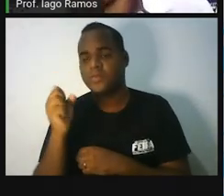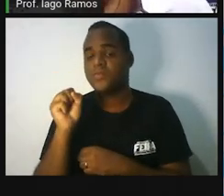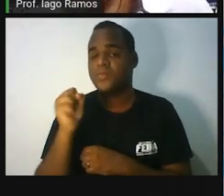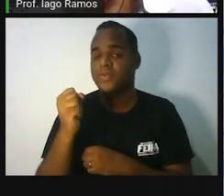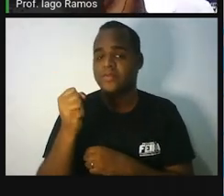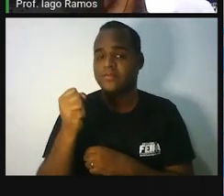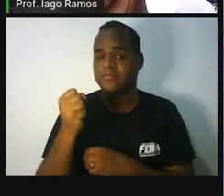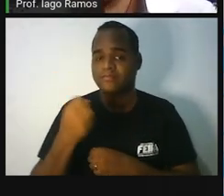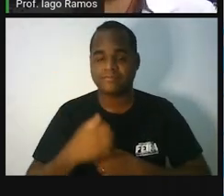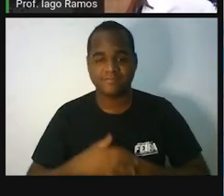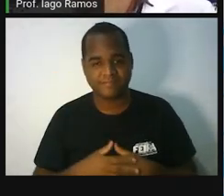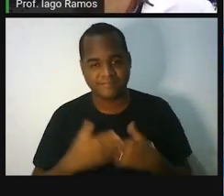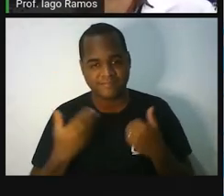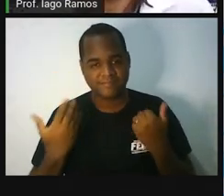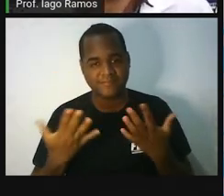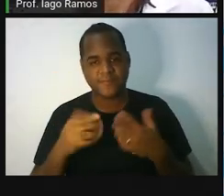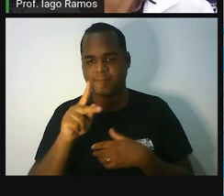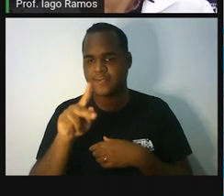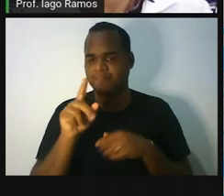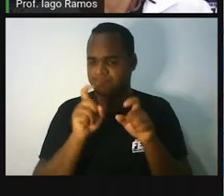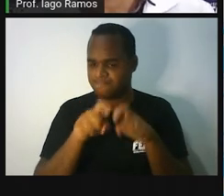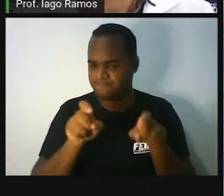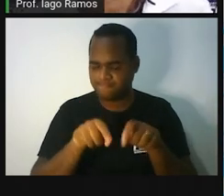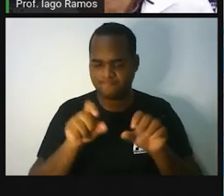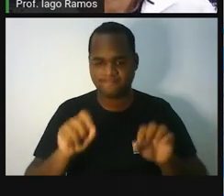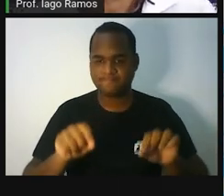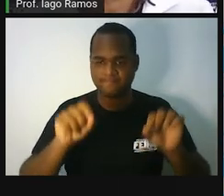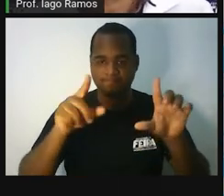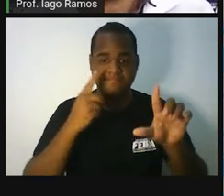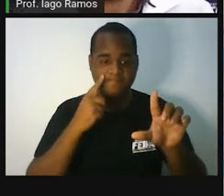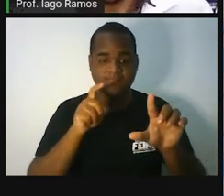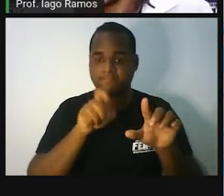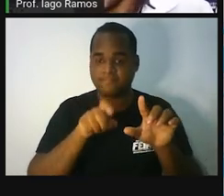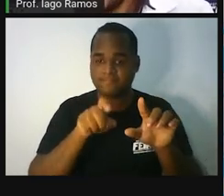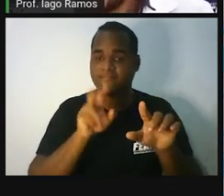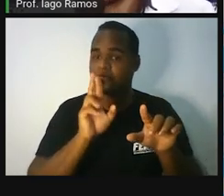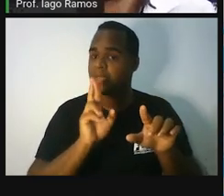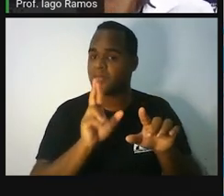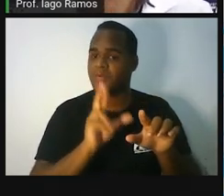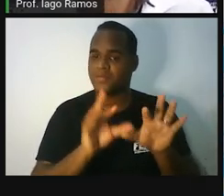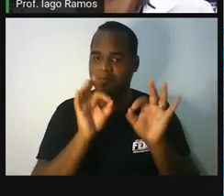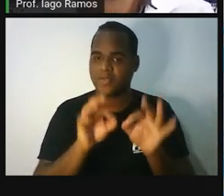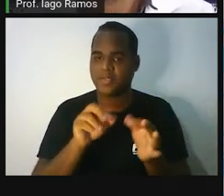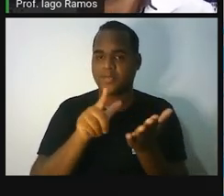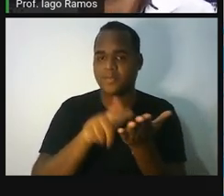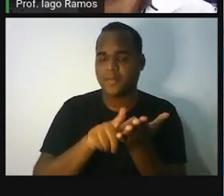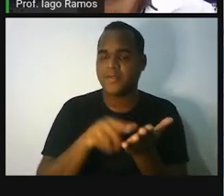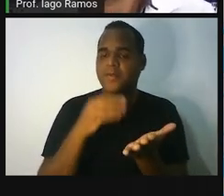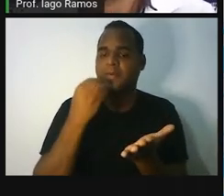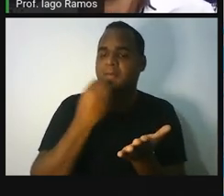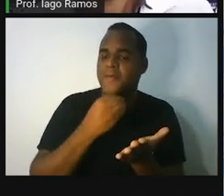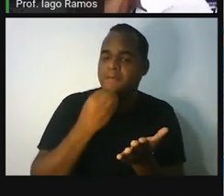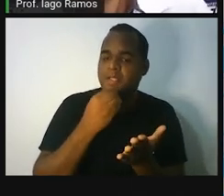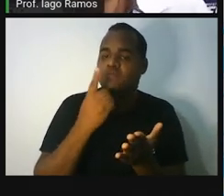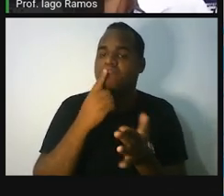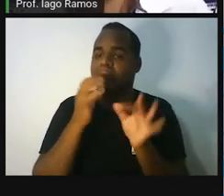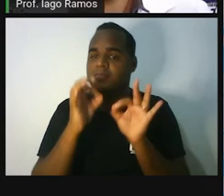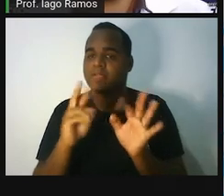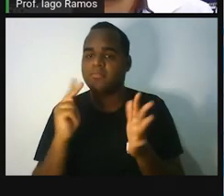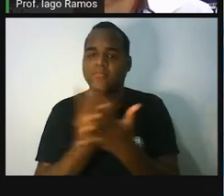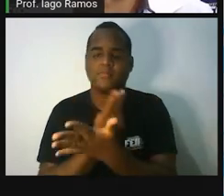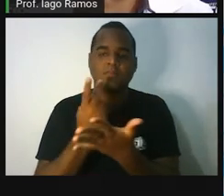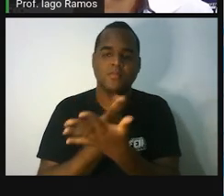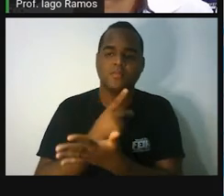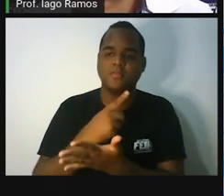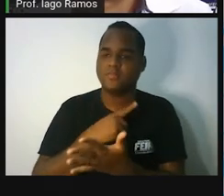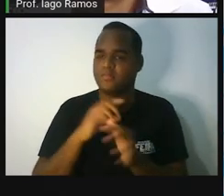Ou é o 8? Quando você acessar o material, você vai responder e vai ter a oportunidade de perceber se está certo ou se